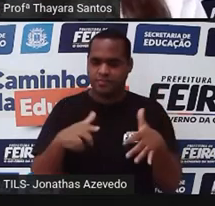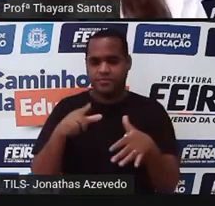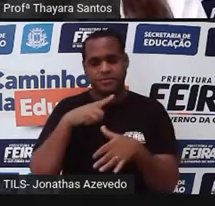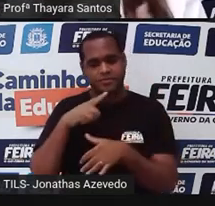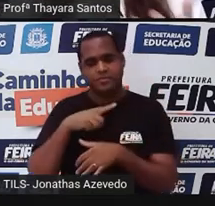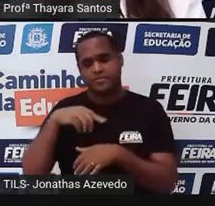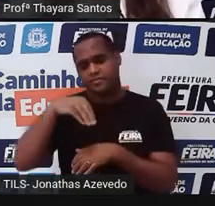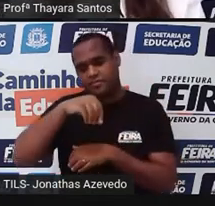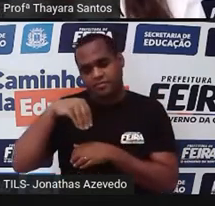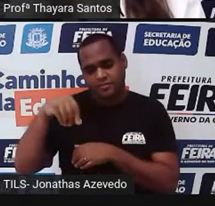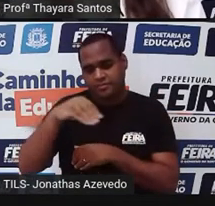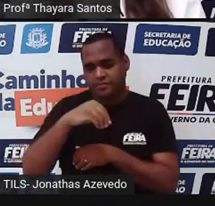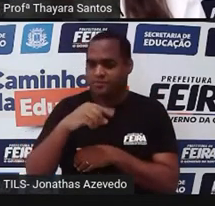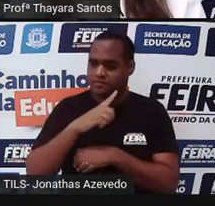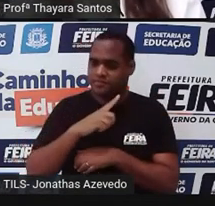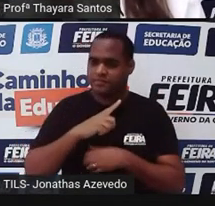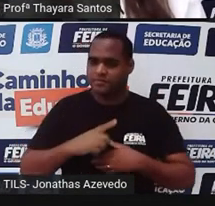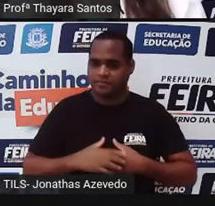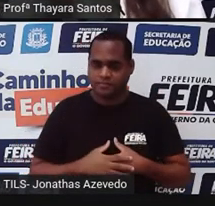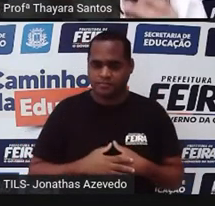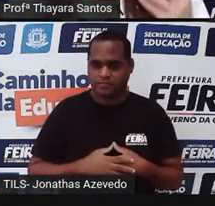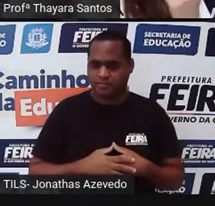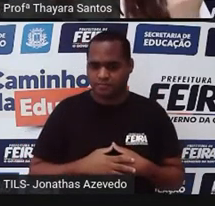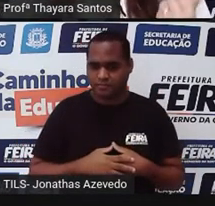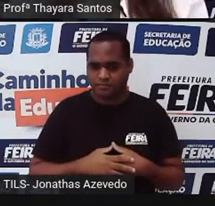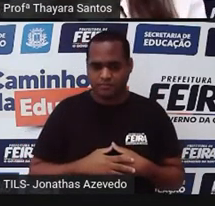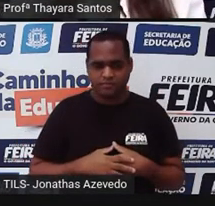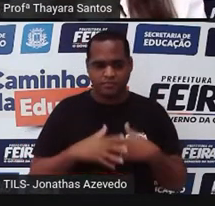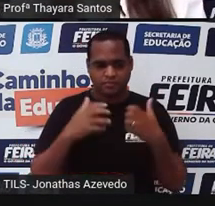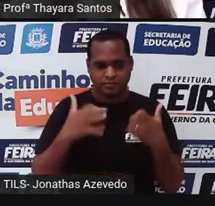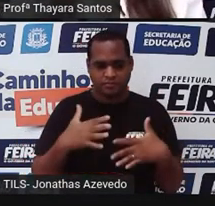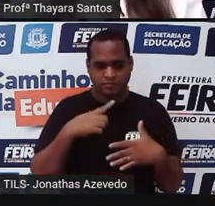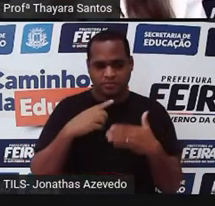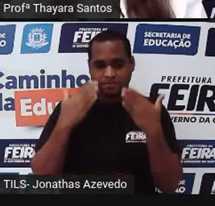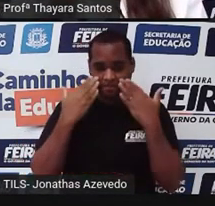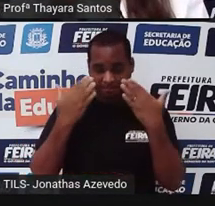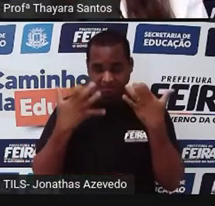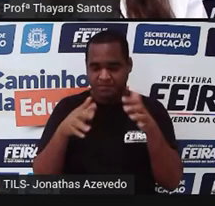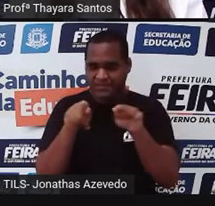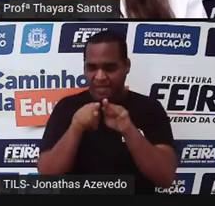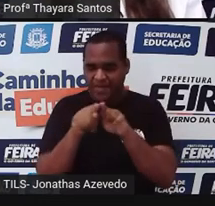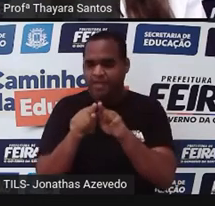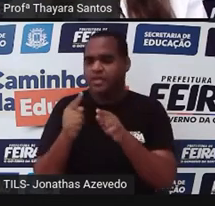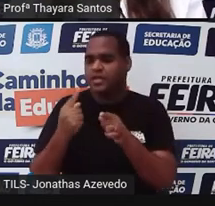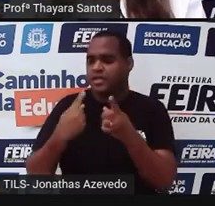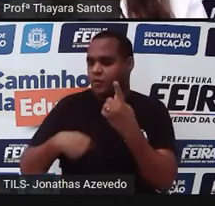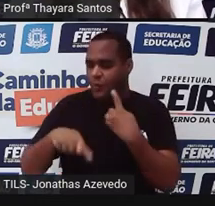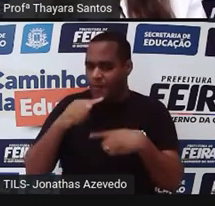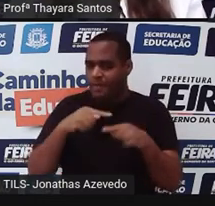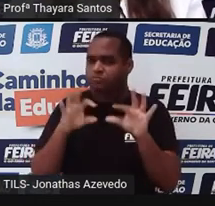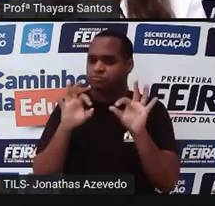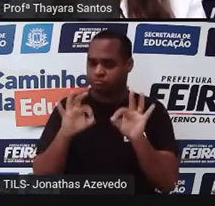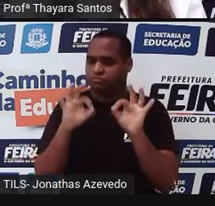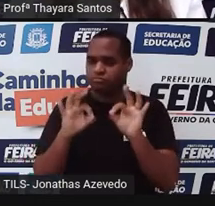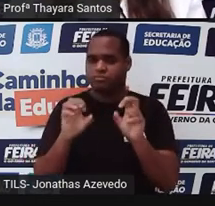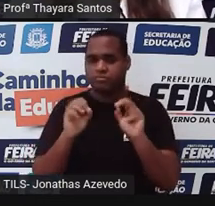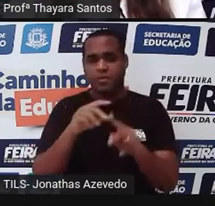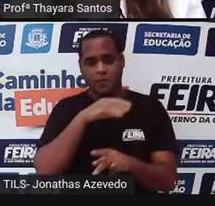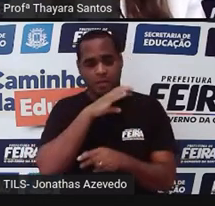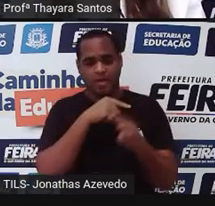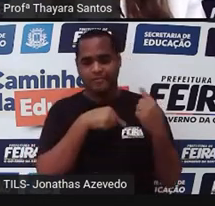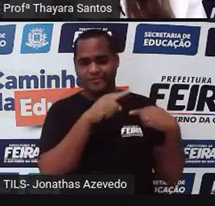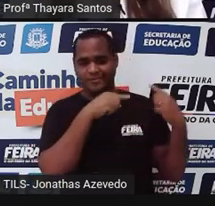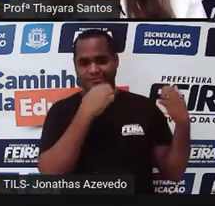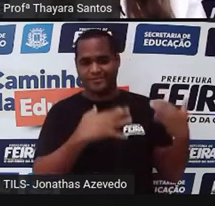ambiente terrestre. A gente vai ver mais adiante. E eles também apresentam o sistema digestório completo, como os outros animais que a gente viu nas aulas